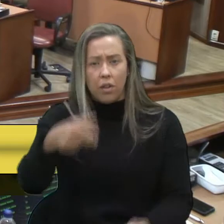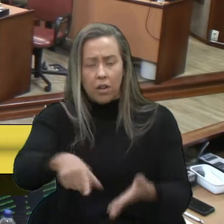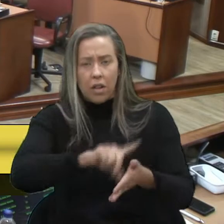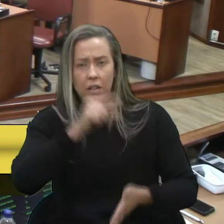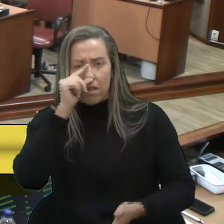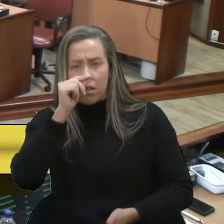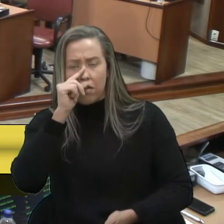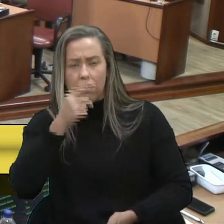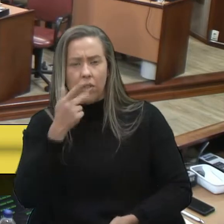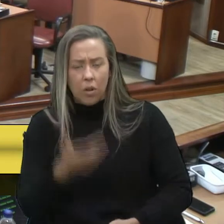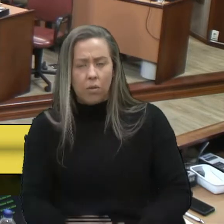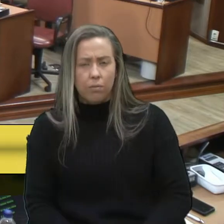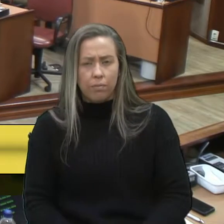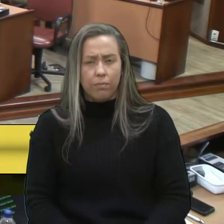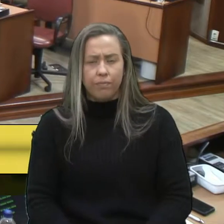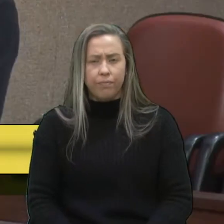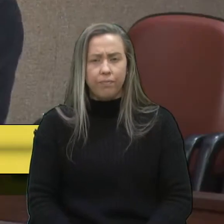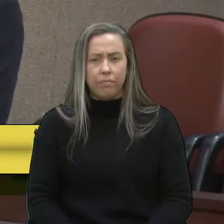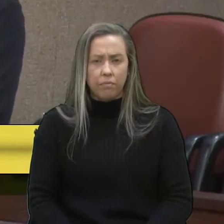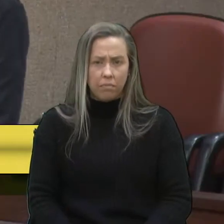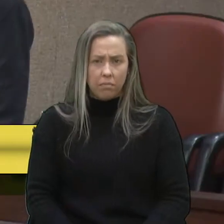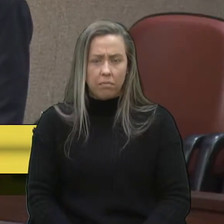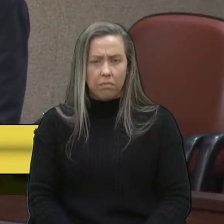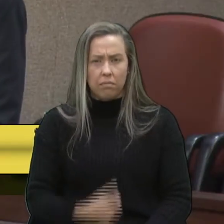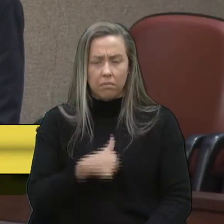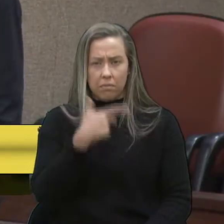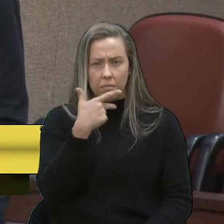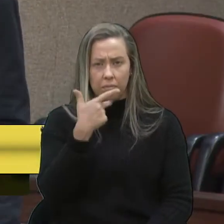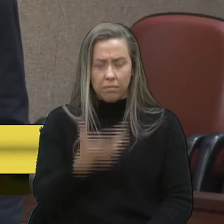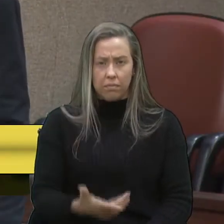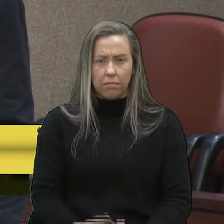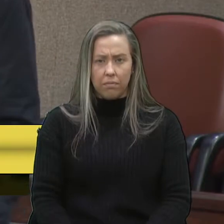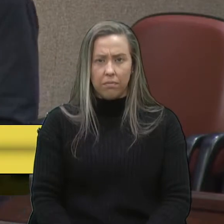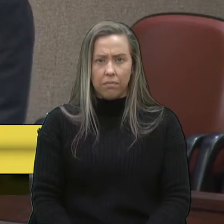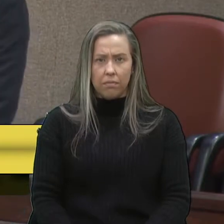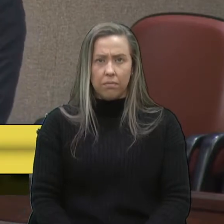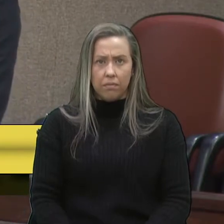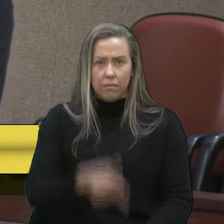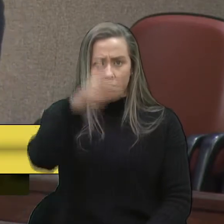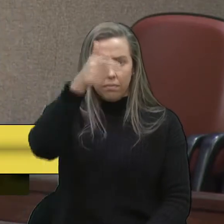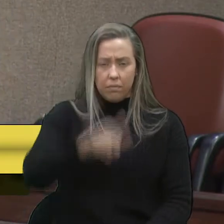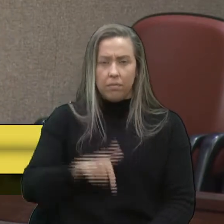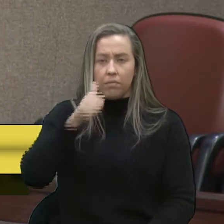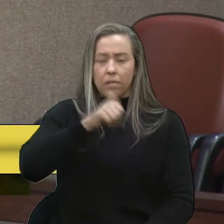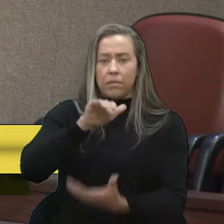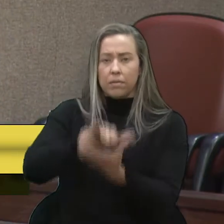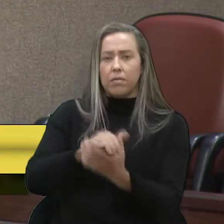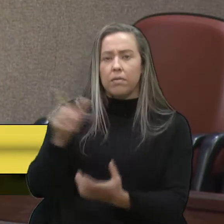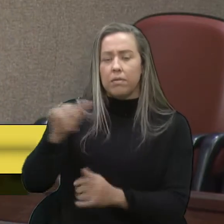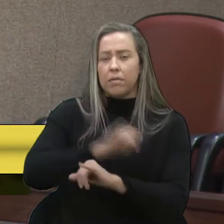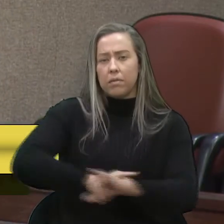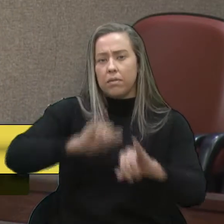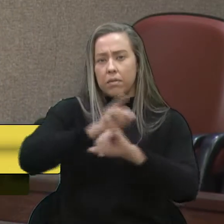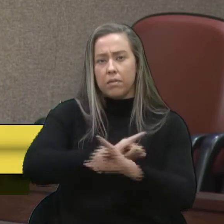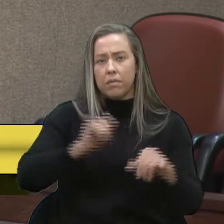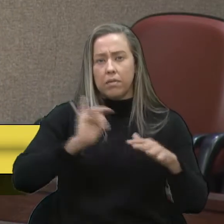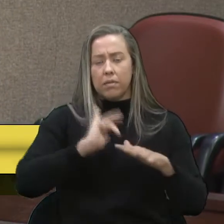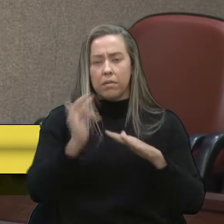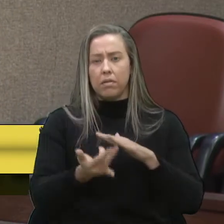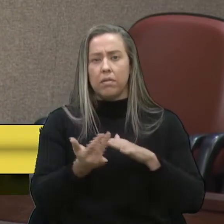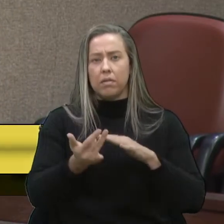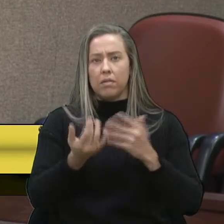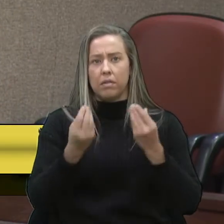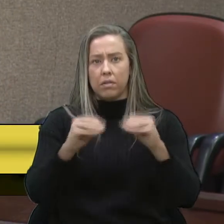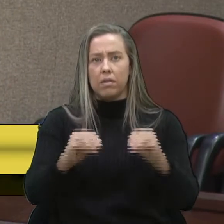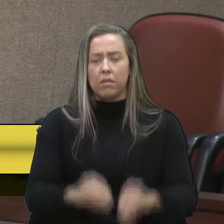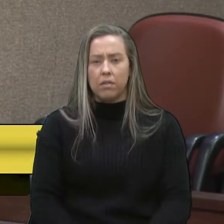trouxe. E vamos lá, eu vou fazer uma... Vou retransmitir o que a esposa dele em postagem na internet